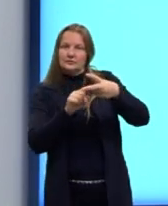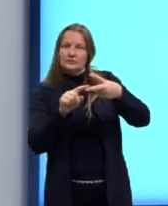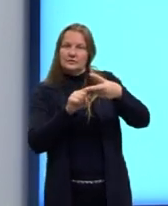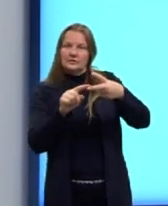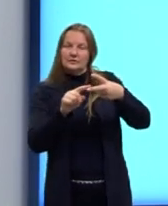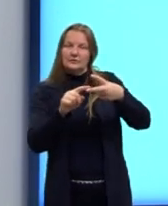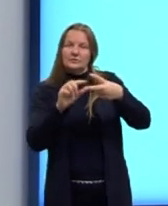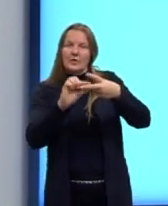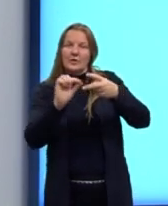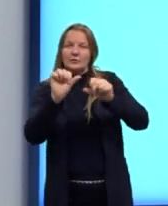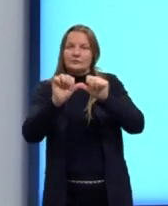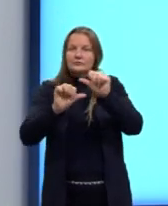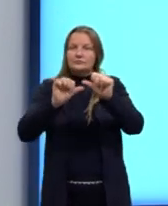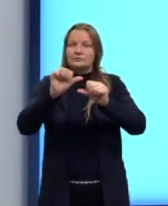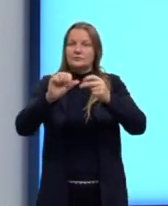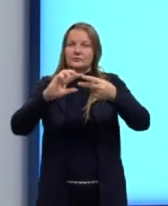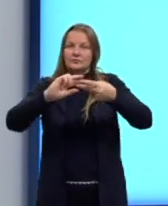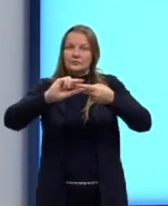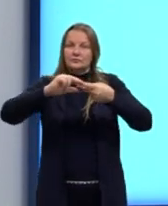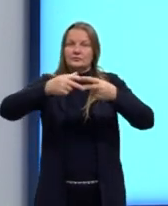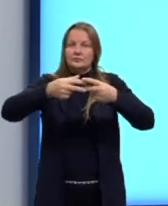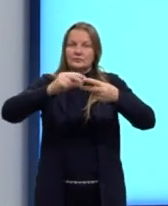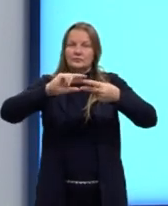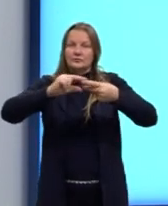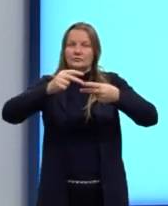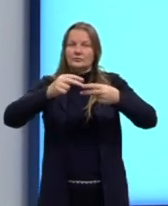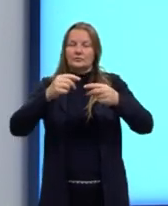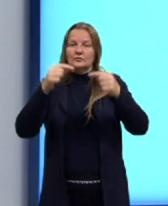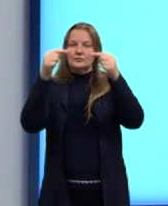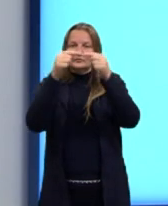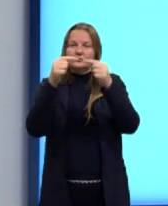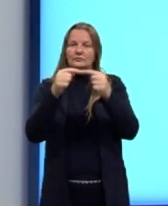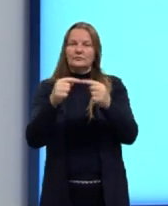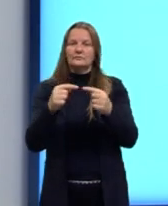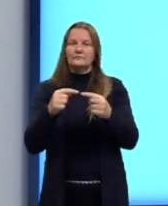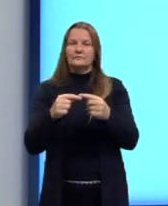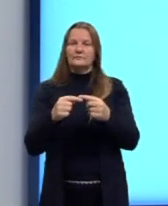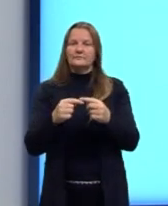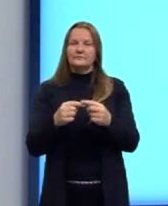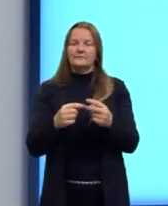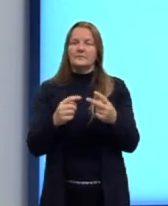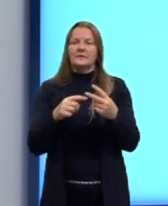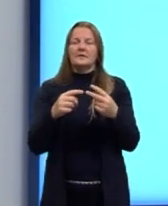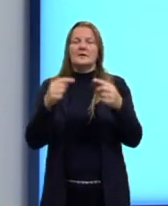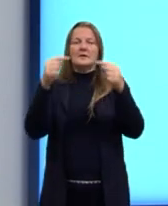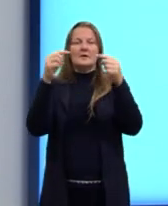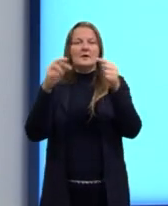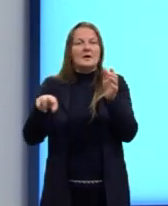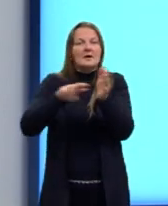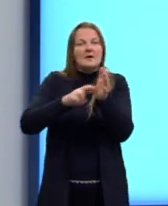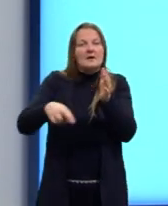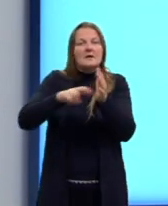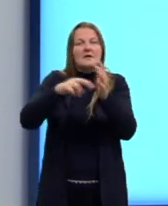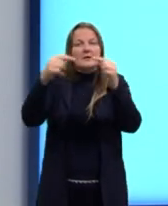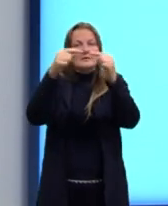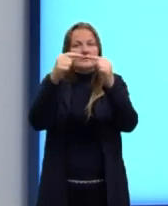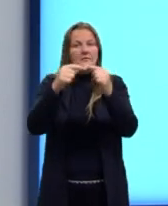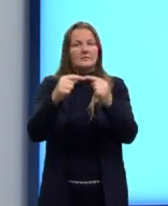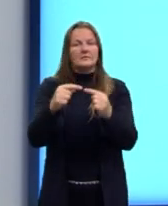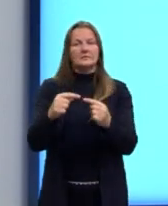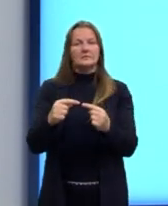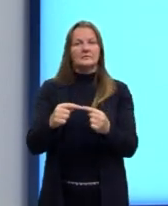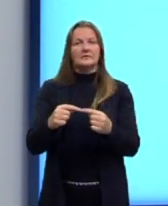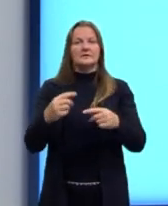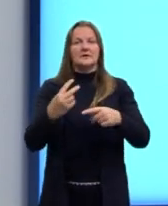mesmos alelos, só que eles são trocados. Eles são recombinados. A recombinação genética, ela está presente no